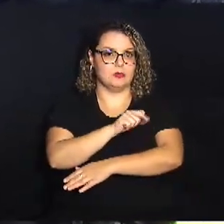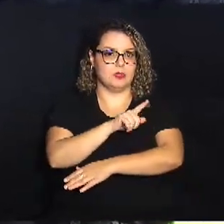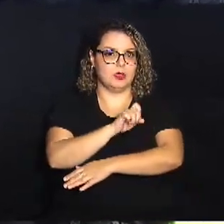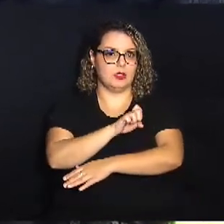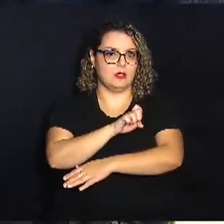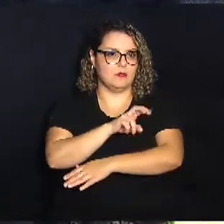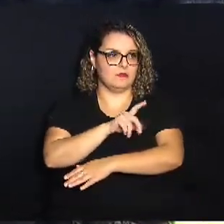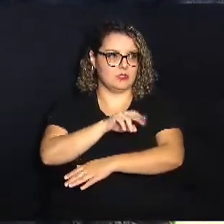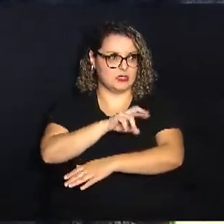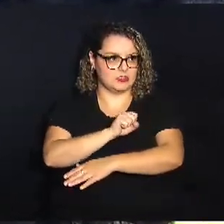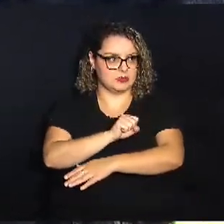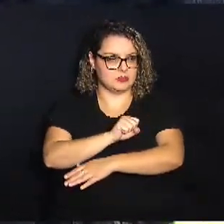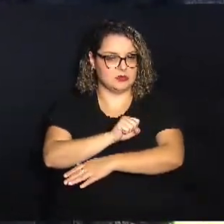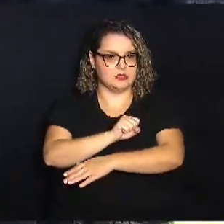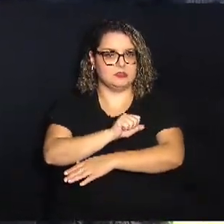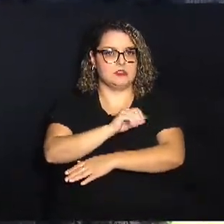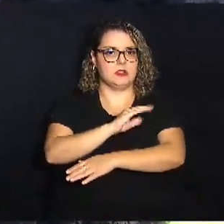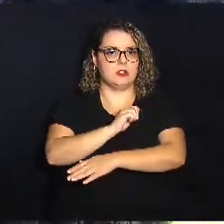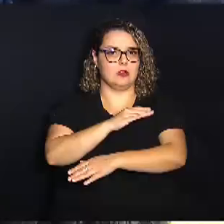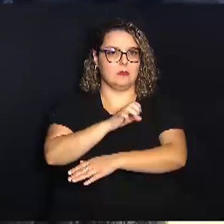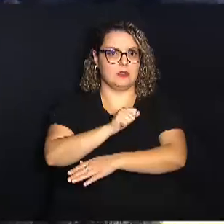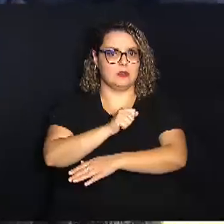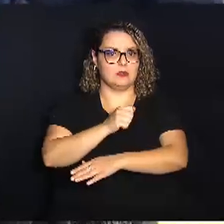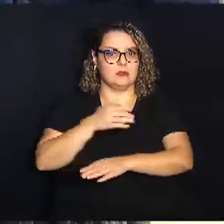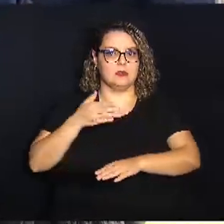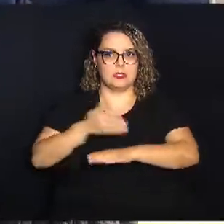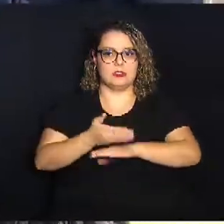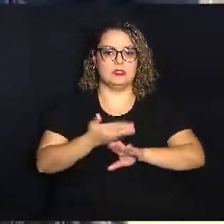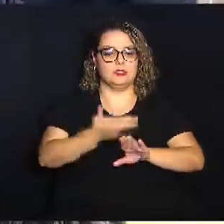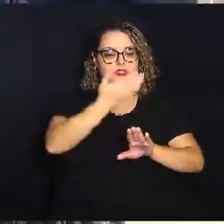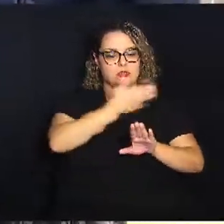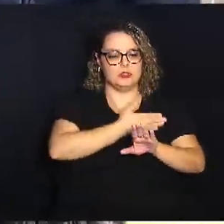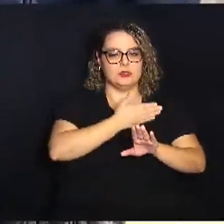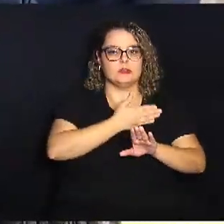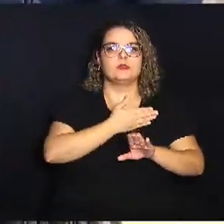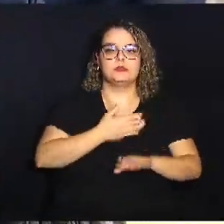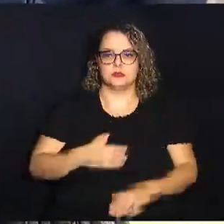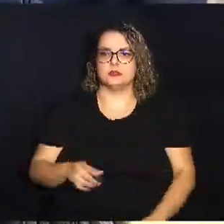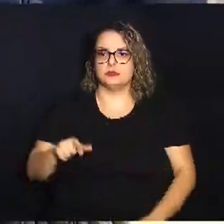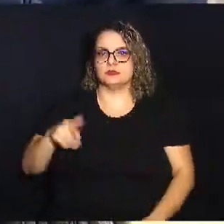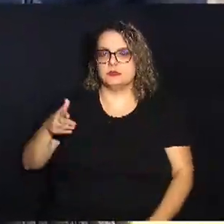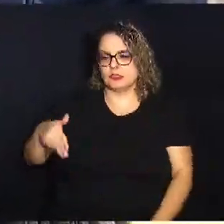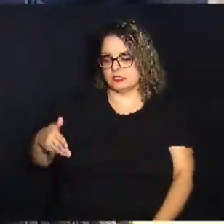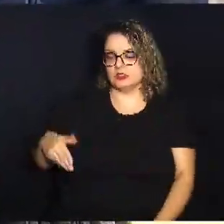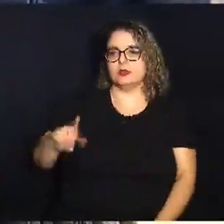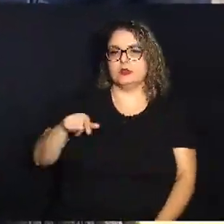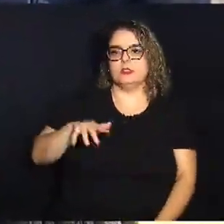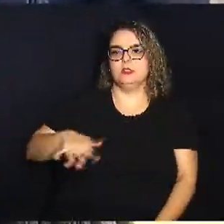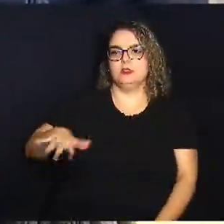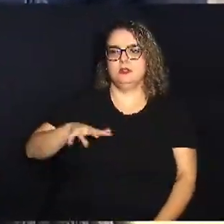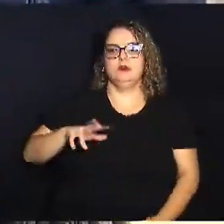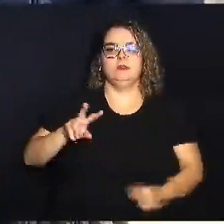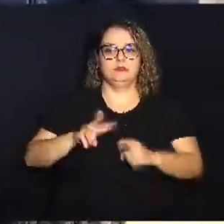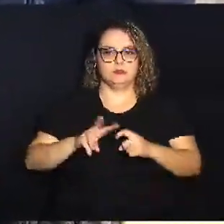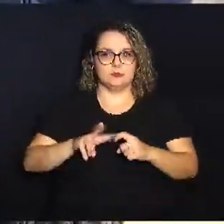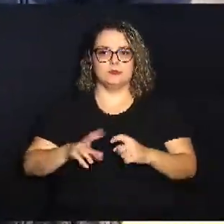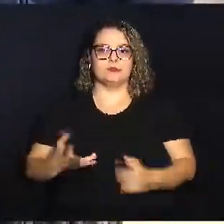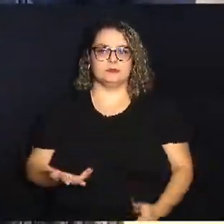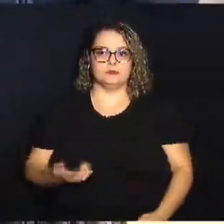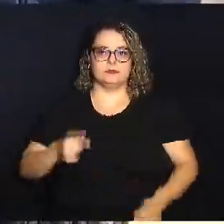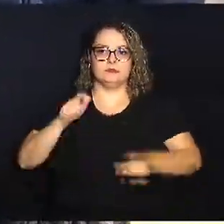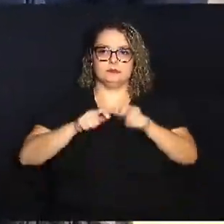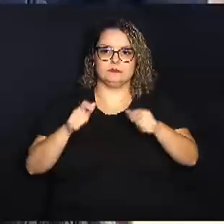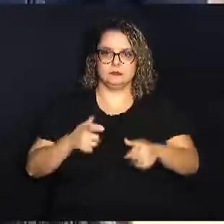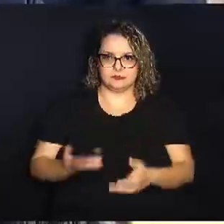Ali fica na entrada de trás ali do bosque, Isso, fica na entrada lateral, que é a entrada do setor veterinário. Então, o pessoal que